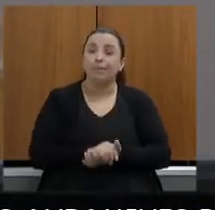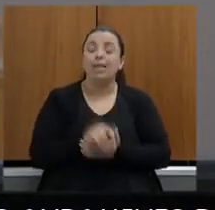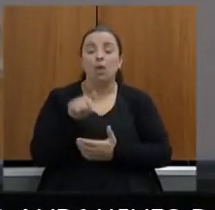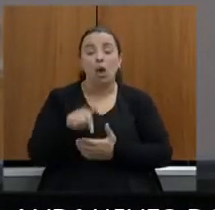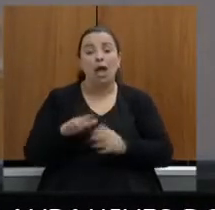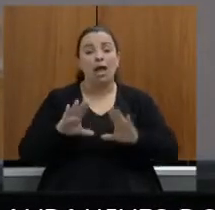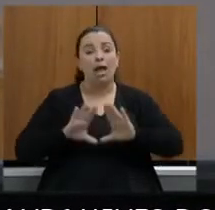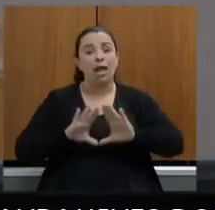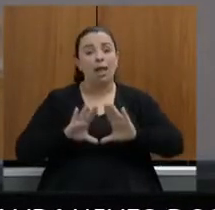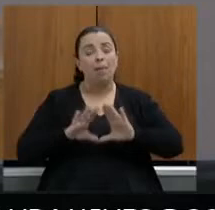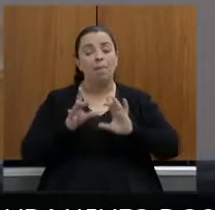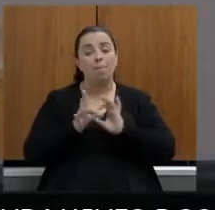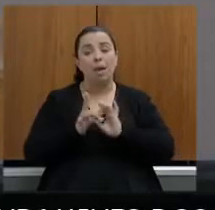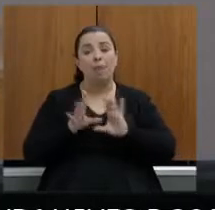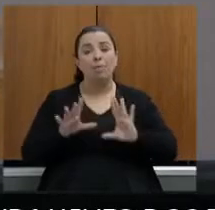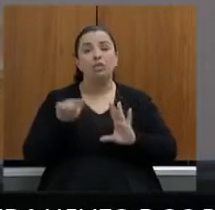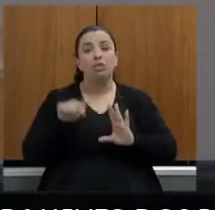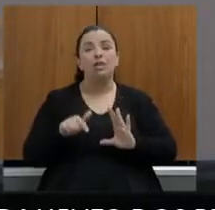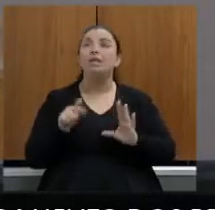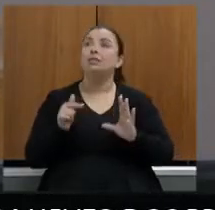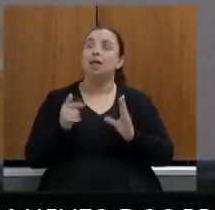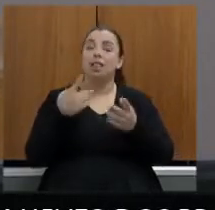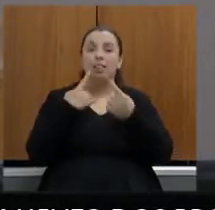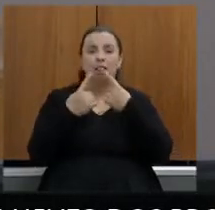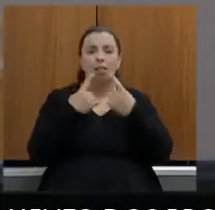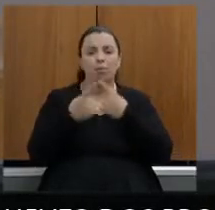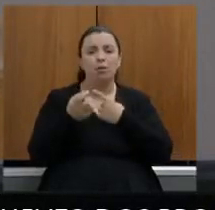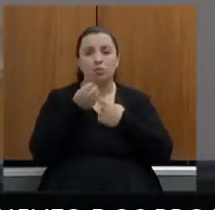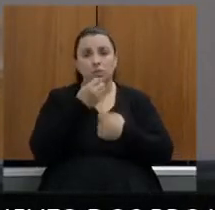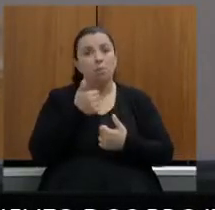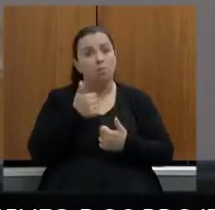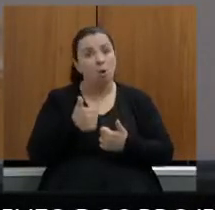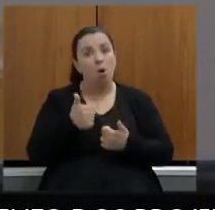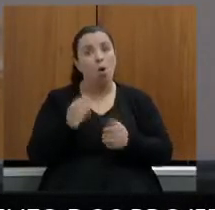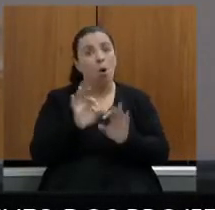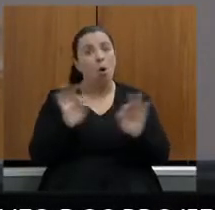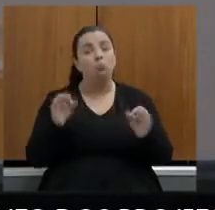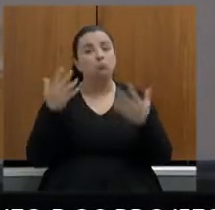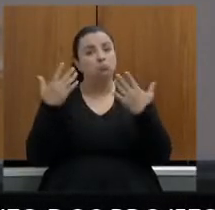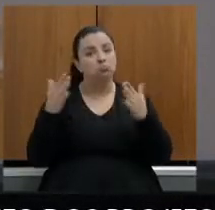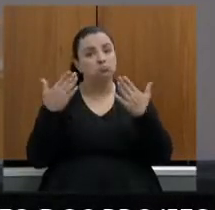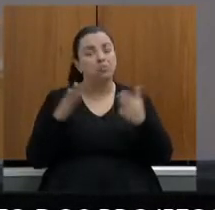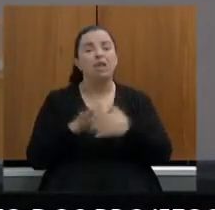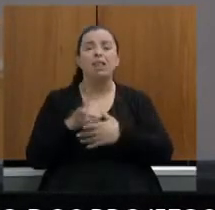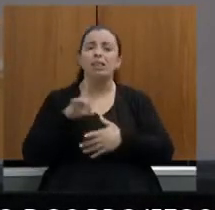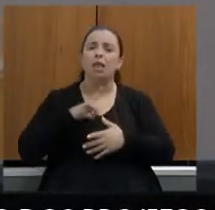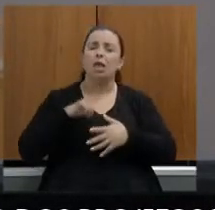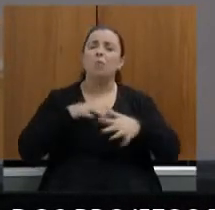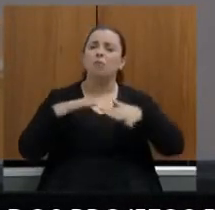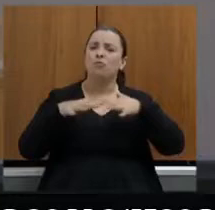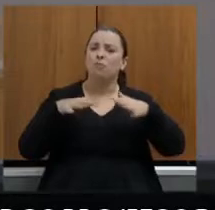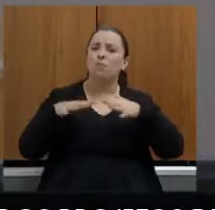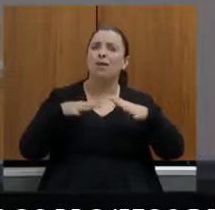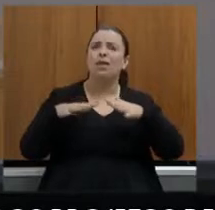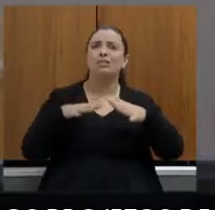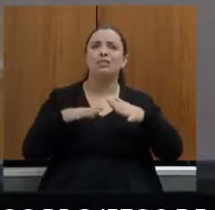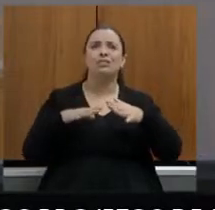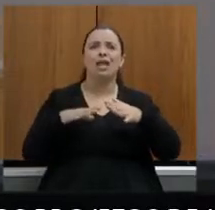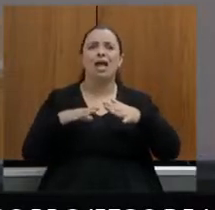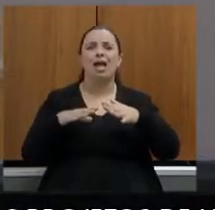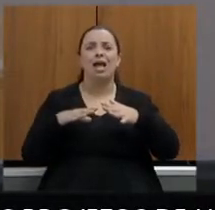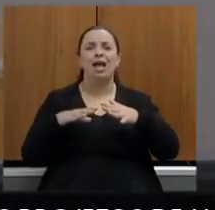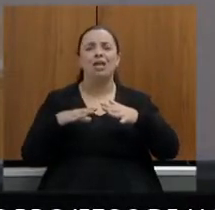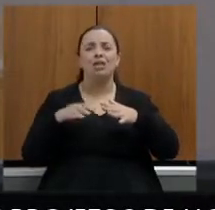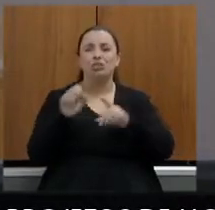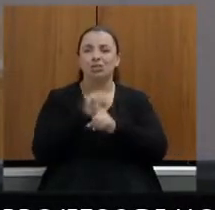a gente percebe aqui que existem movimentos organizados da sociedade civil presentes representantes